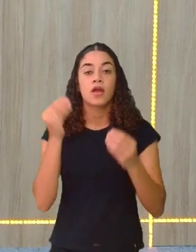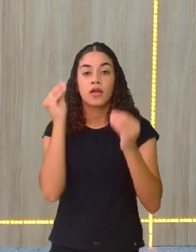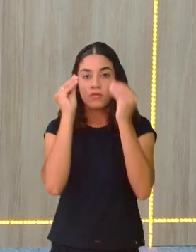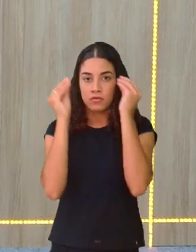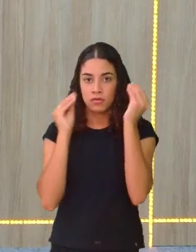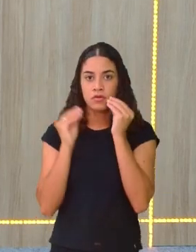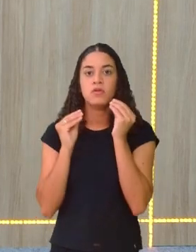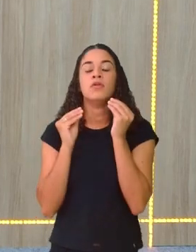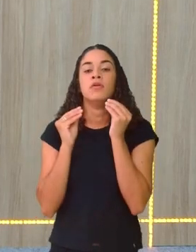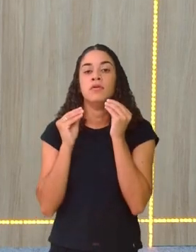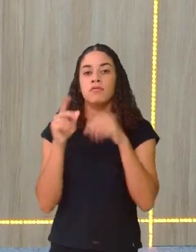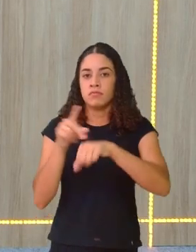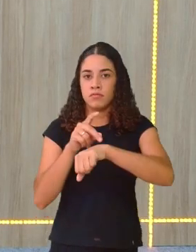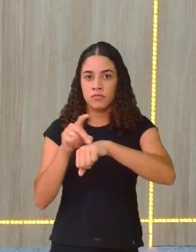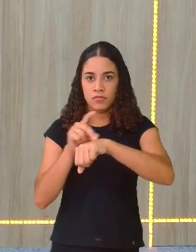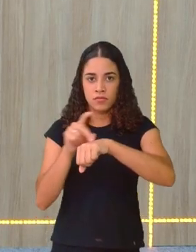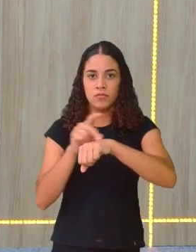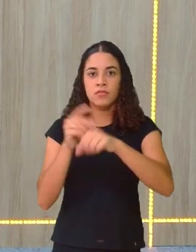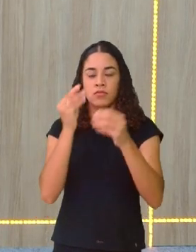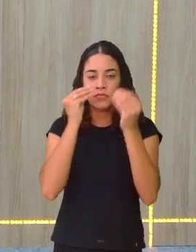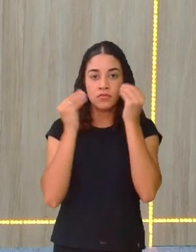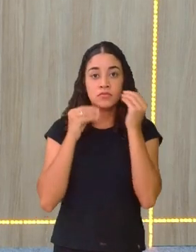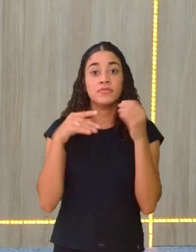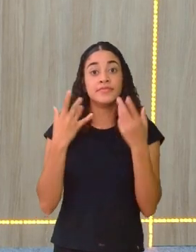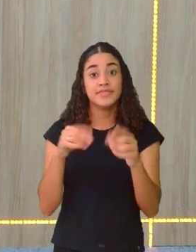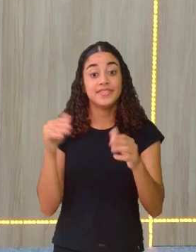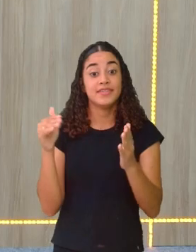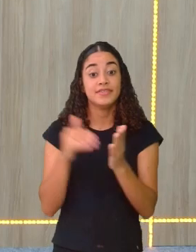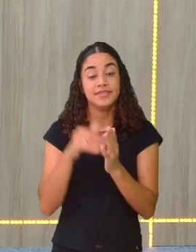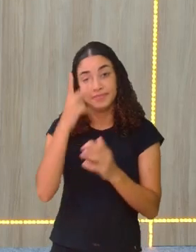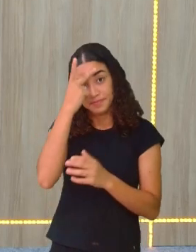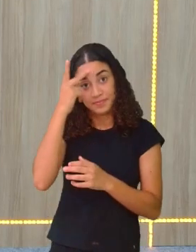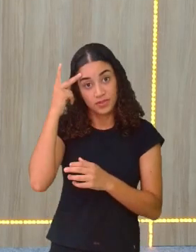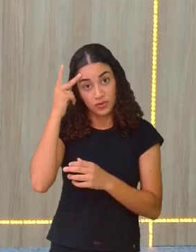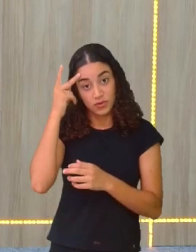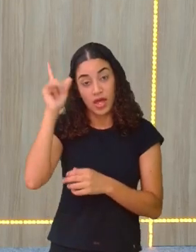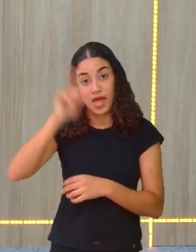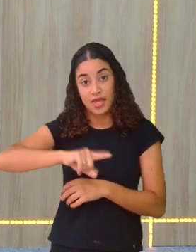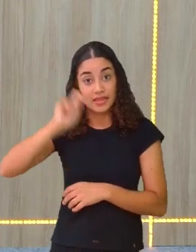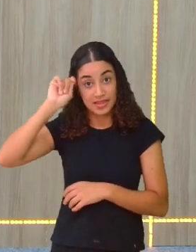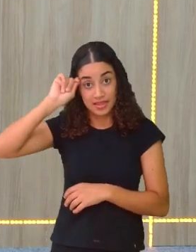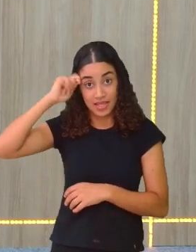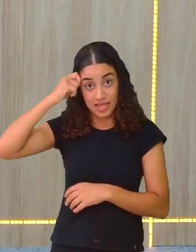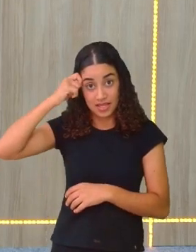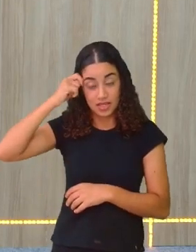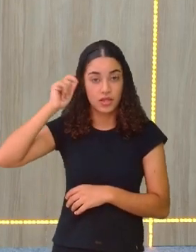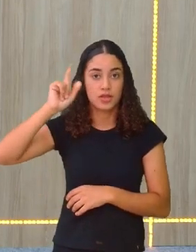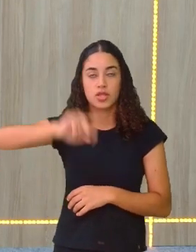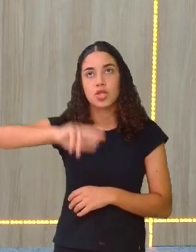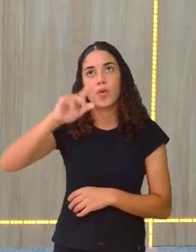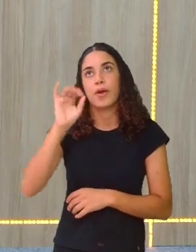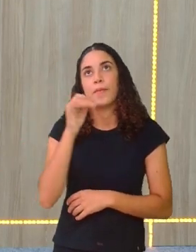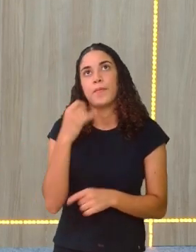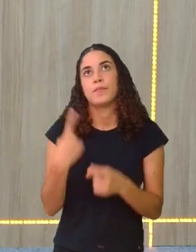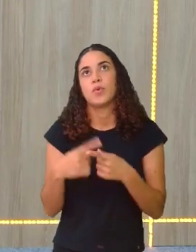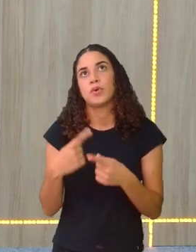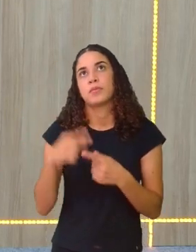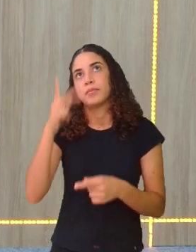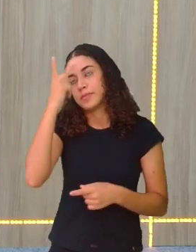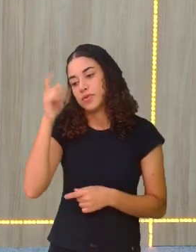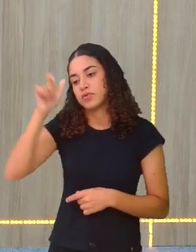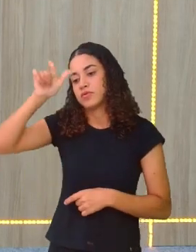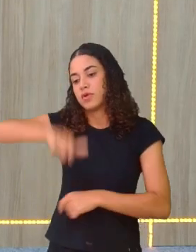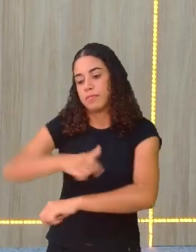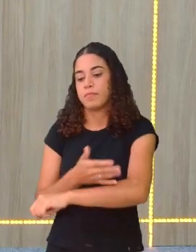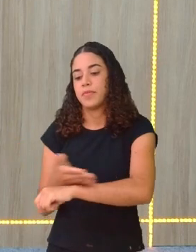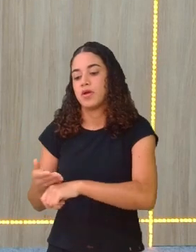de preto. Mesmo as pessoas que são negras, é interessante isso. Isso. Não é só porque a pessoa é branca e vai representar um